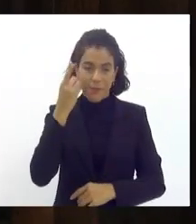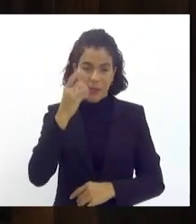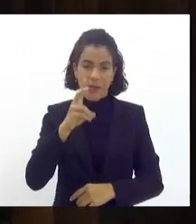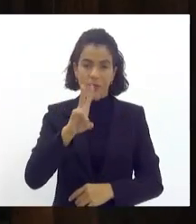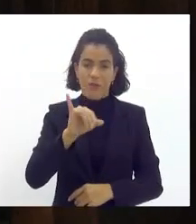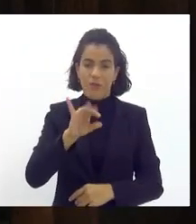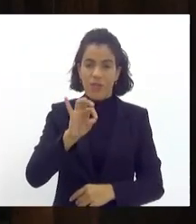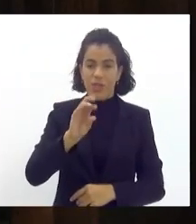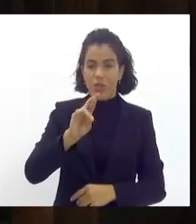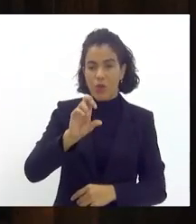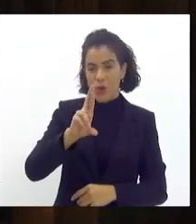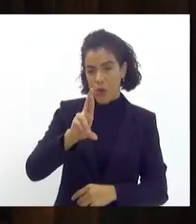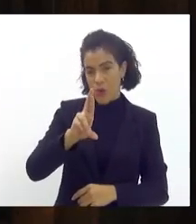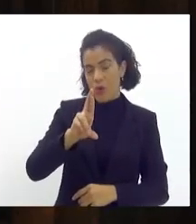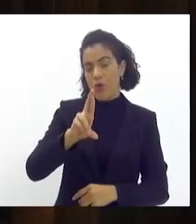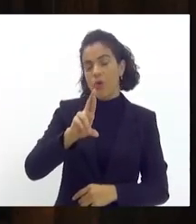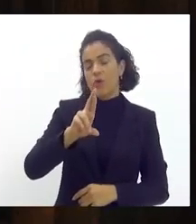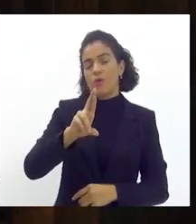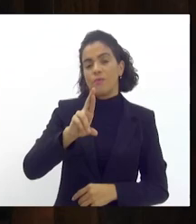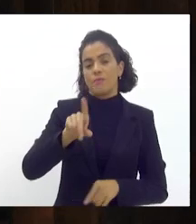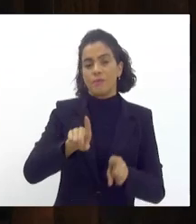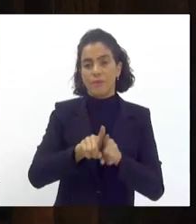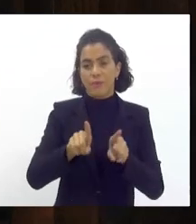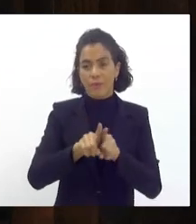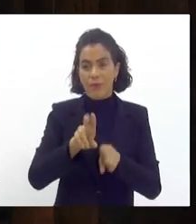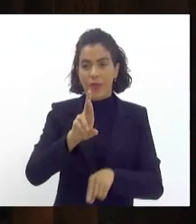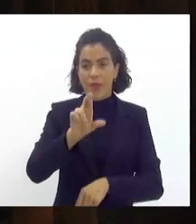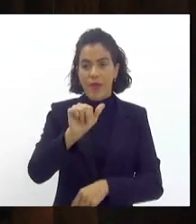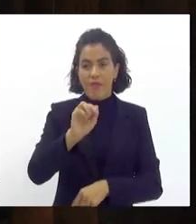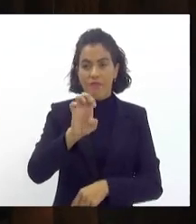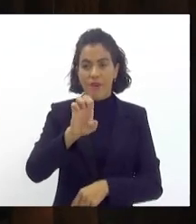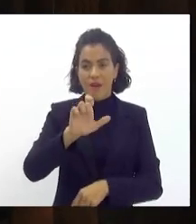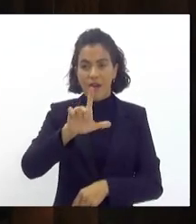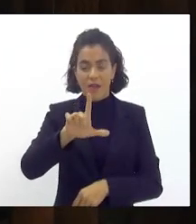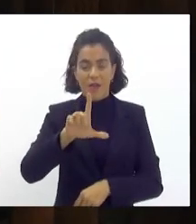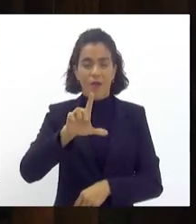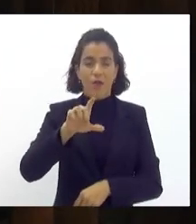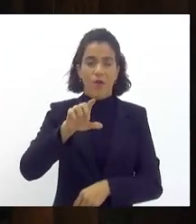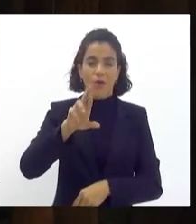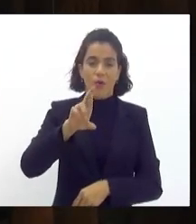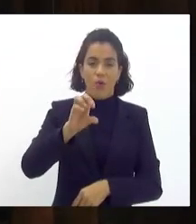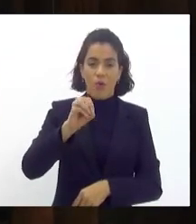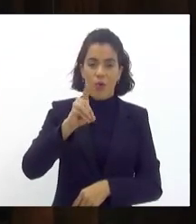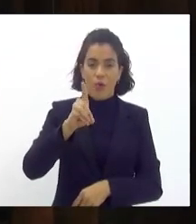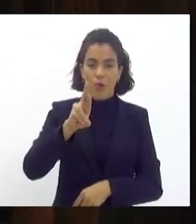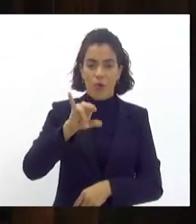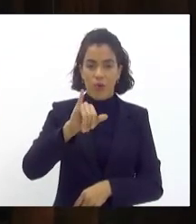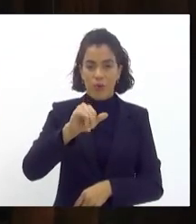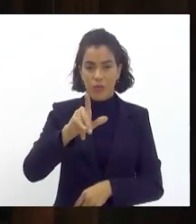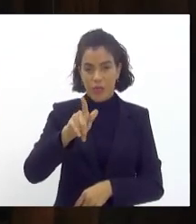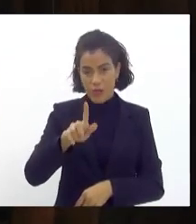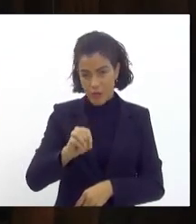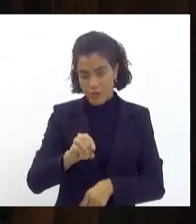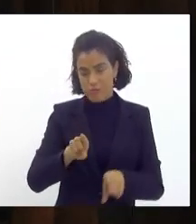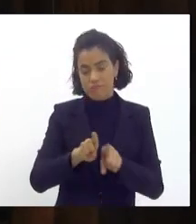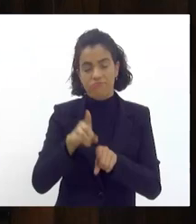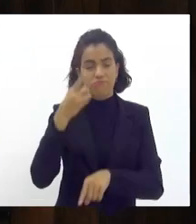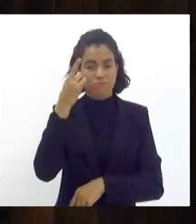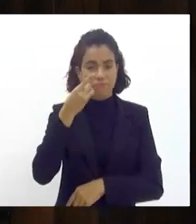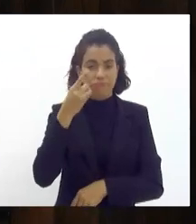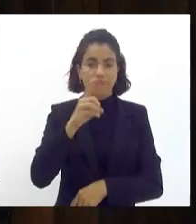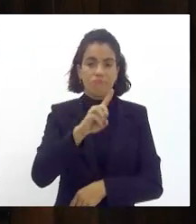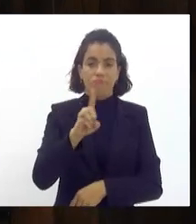Júnior Rodrigo Amorim Rafael Nobre Luiz Cláudio Ribeiro grande amigo da Mocidade a deputada